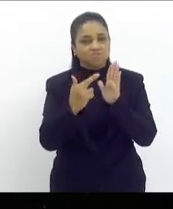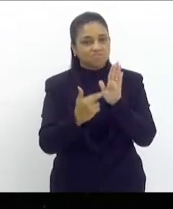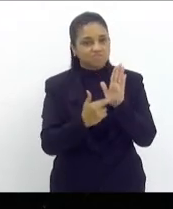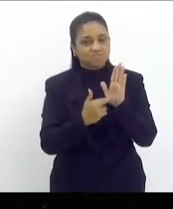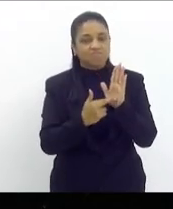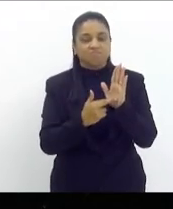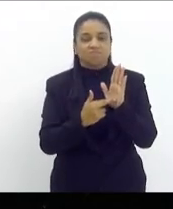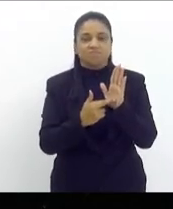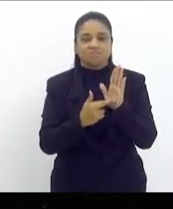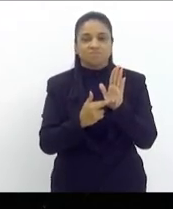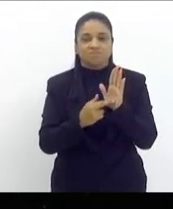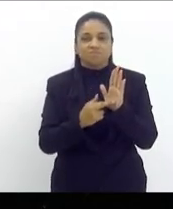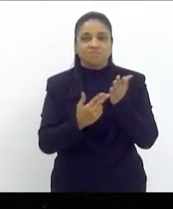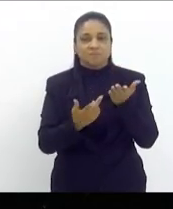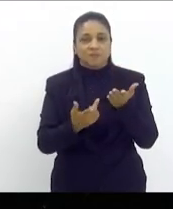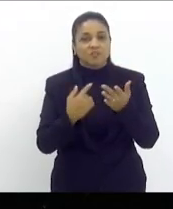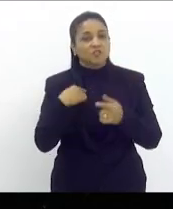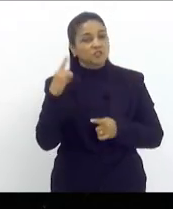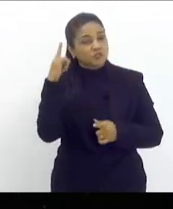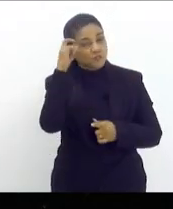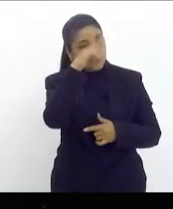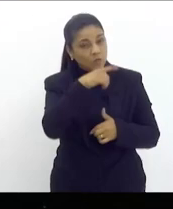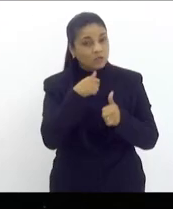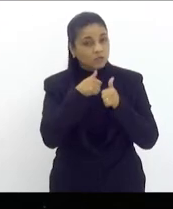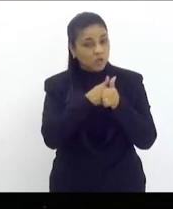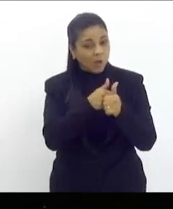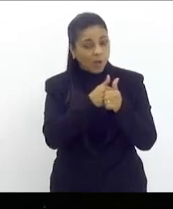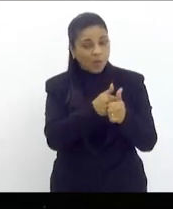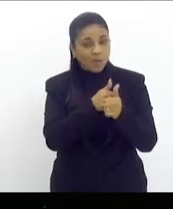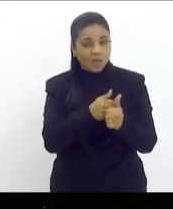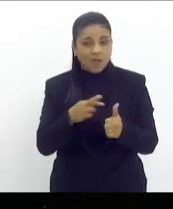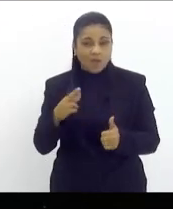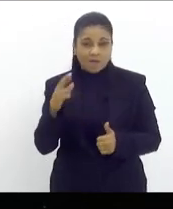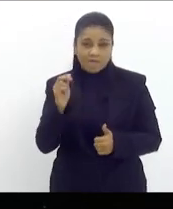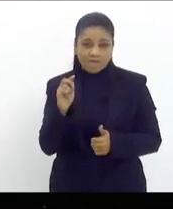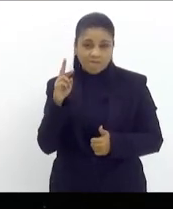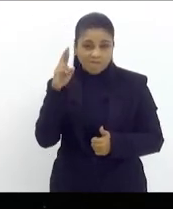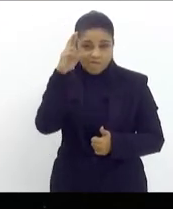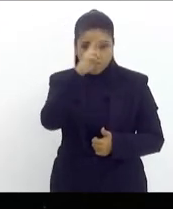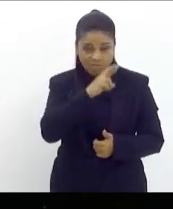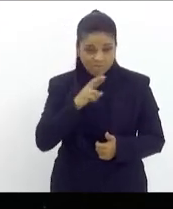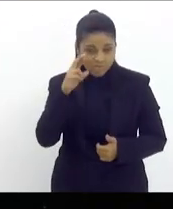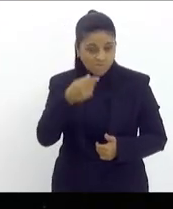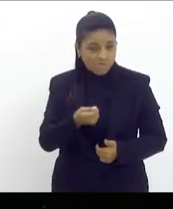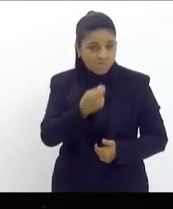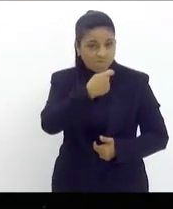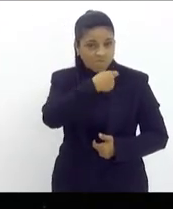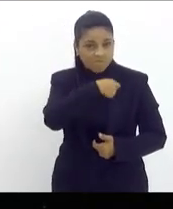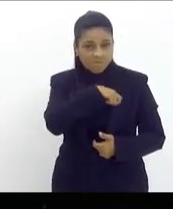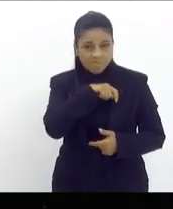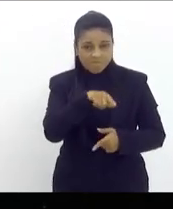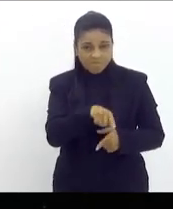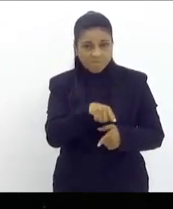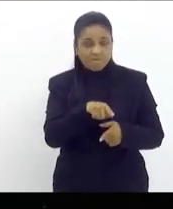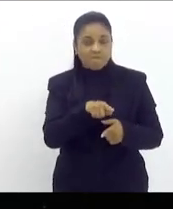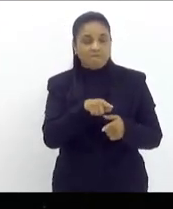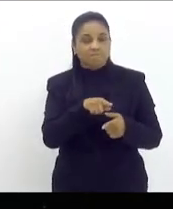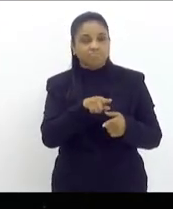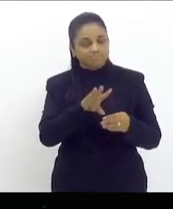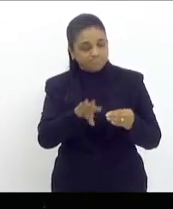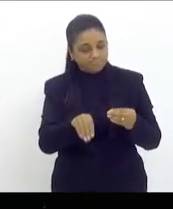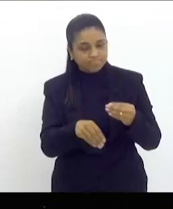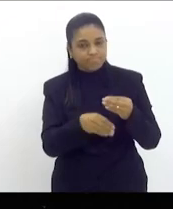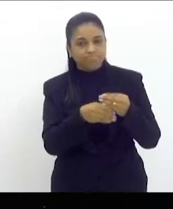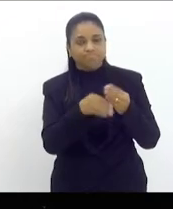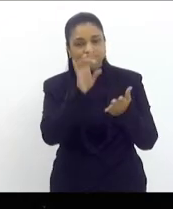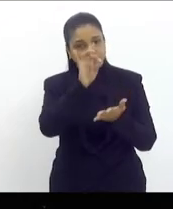uma dificuldade da gente acompanhar e fiscalizar a sua efetiva implementação para você ter